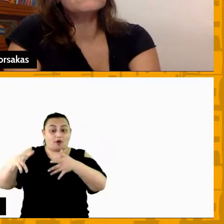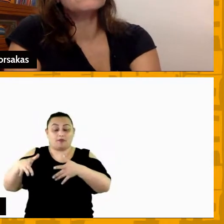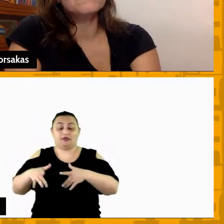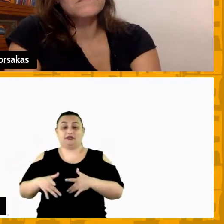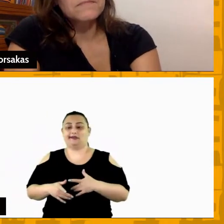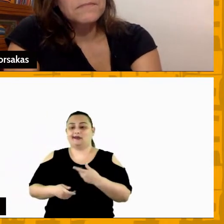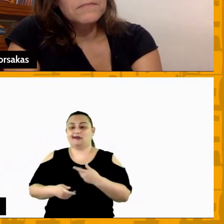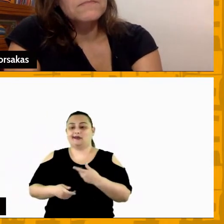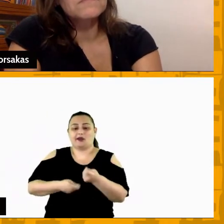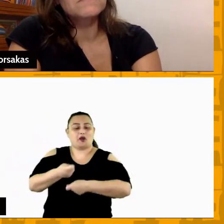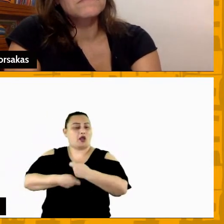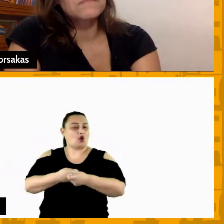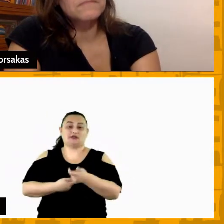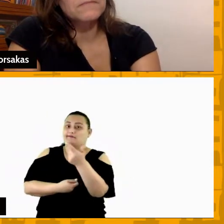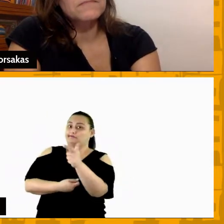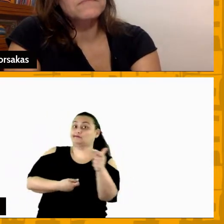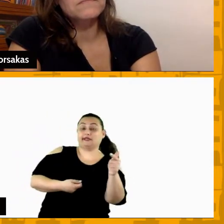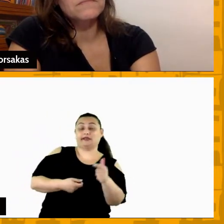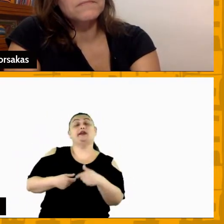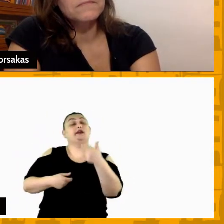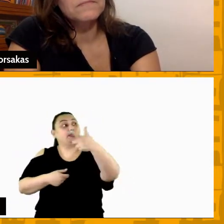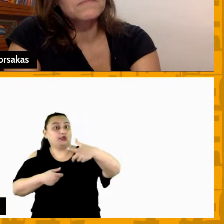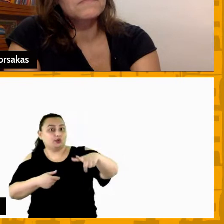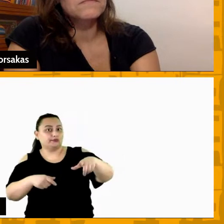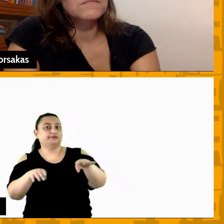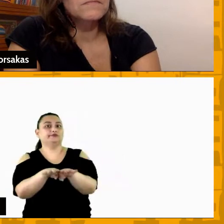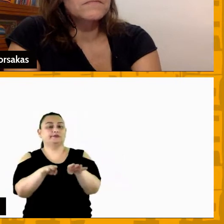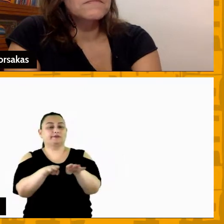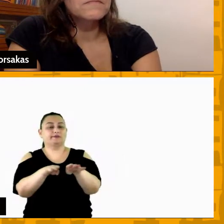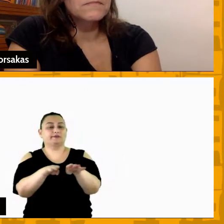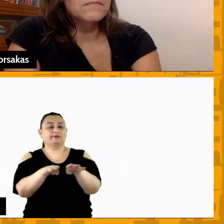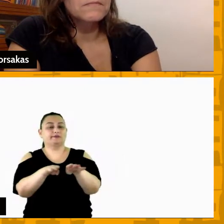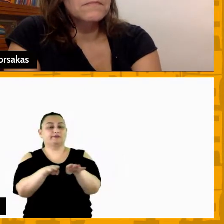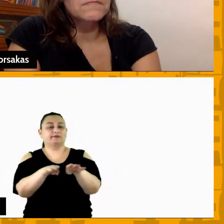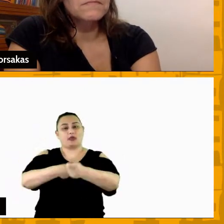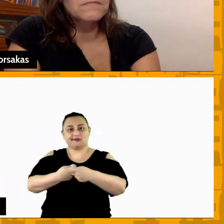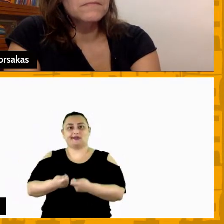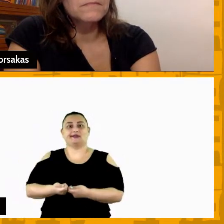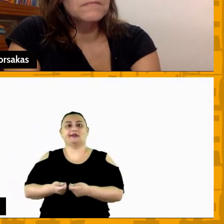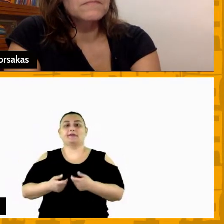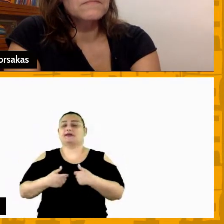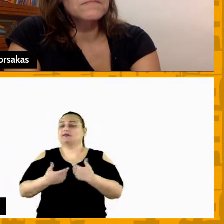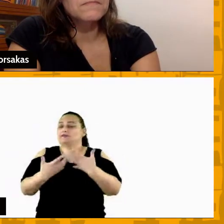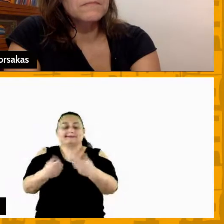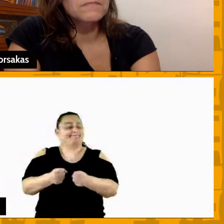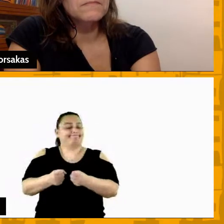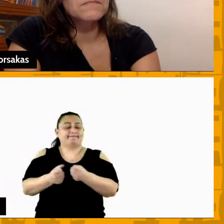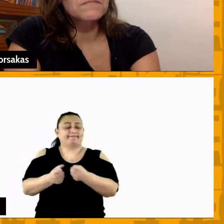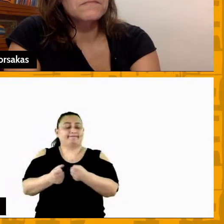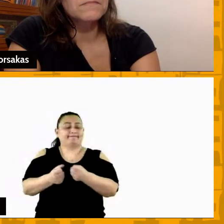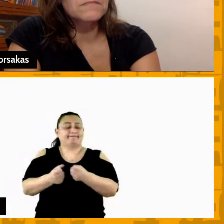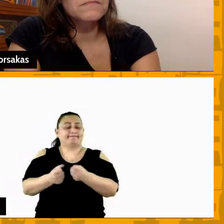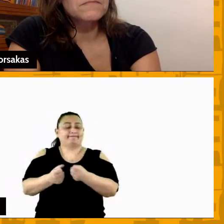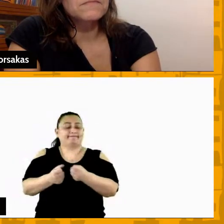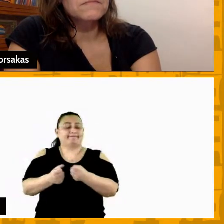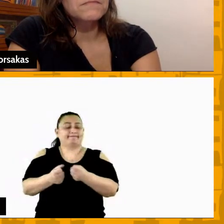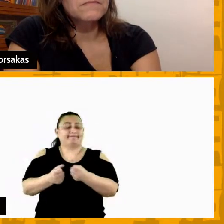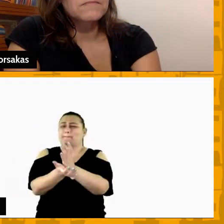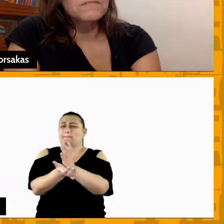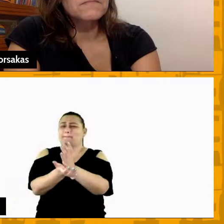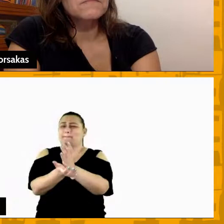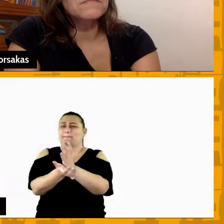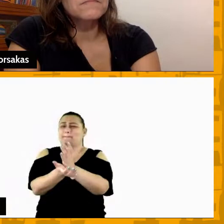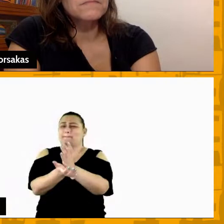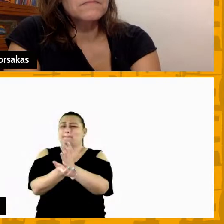inegociáveis e tem outras também que são além de negociáveis inaceitáveis e quando eu falo isso eu falo de forma muito